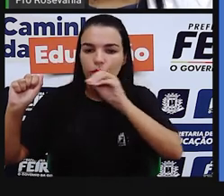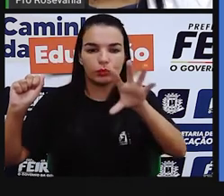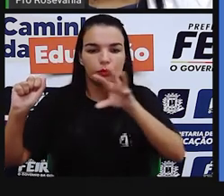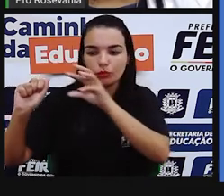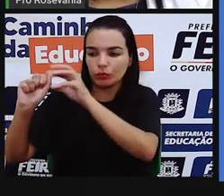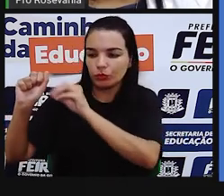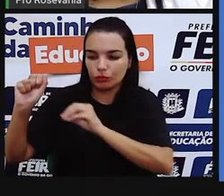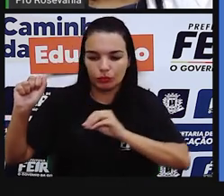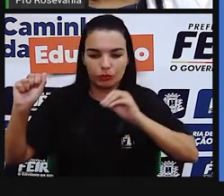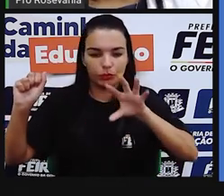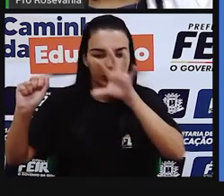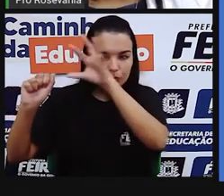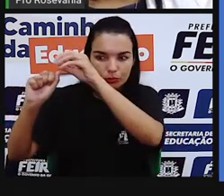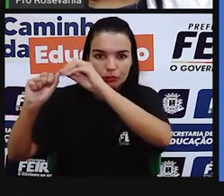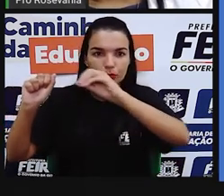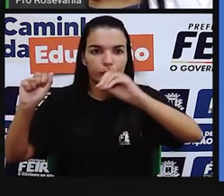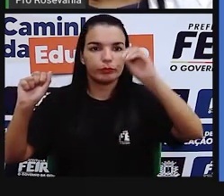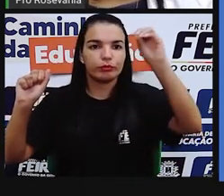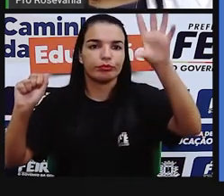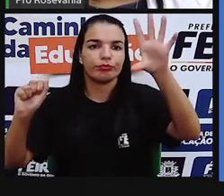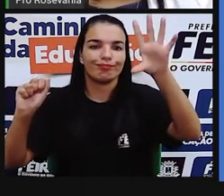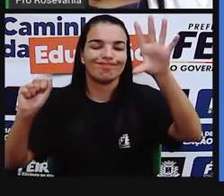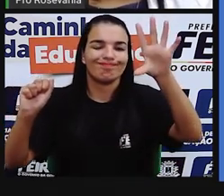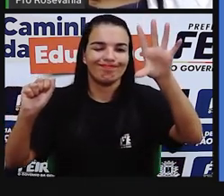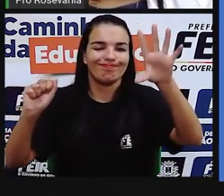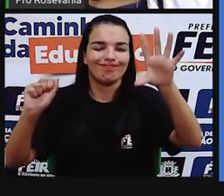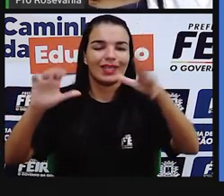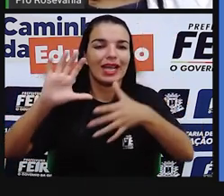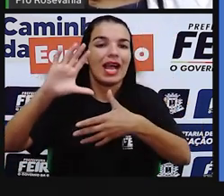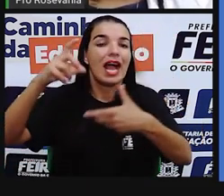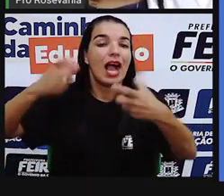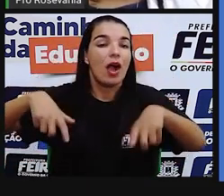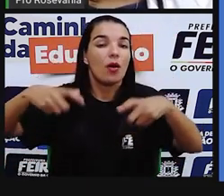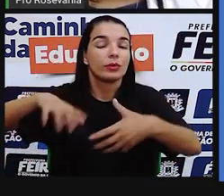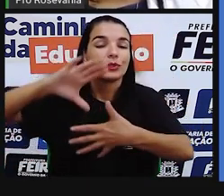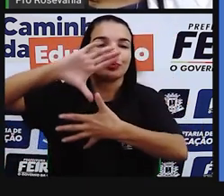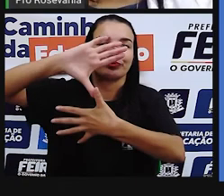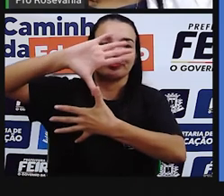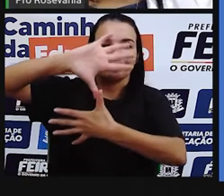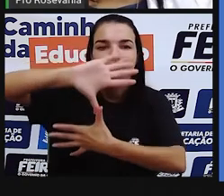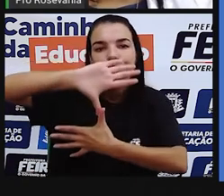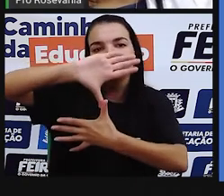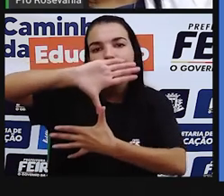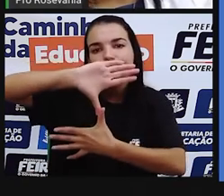história Giscos. Tá?